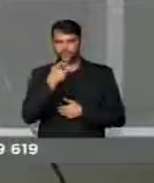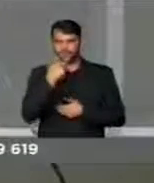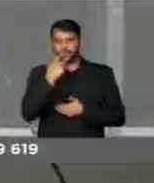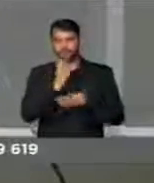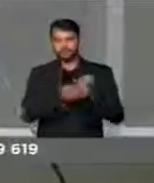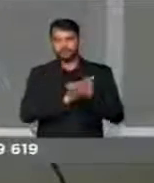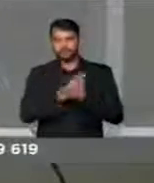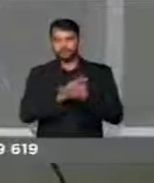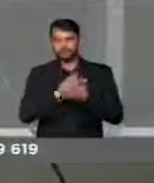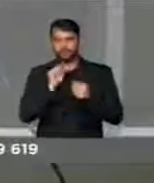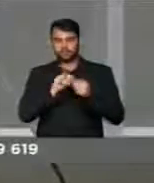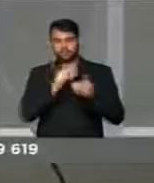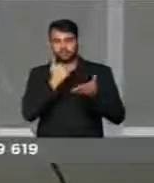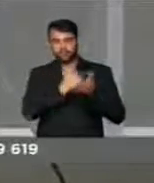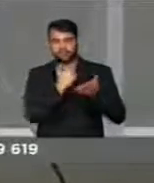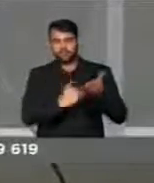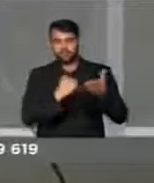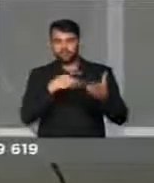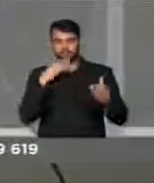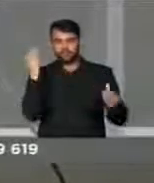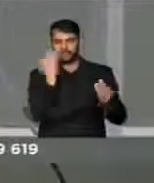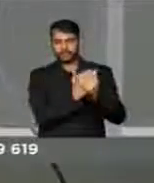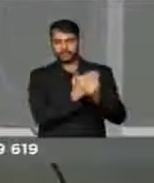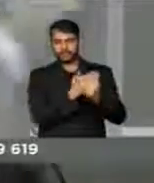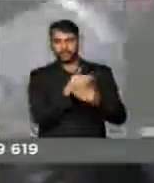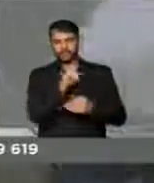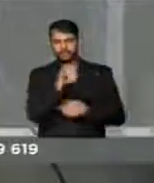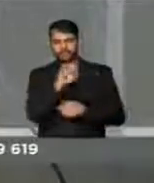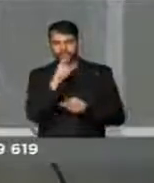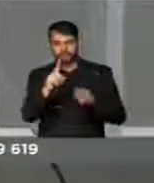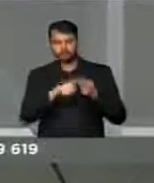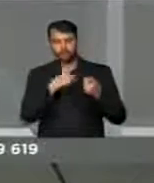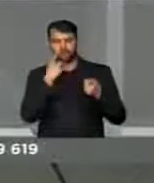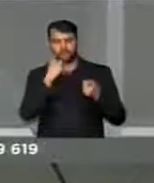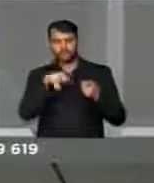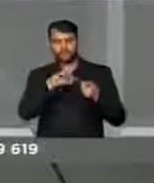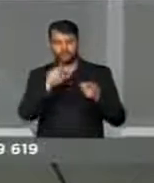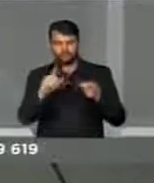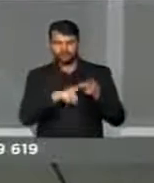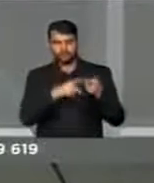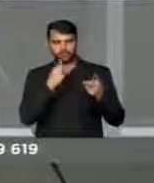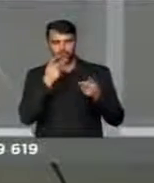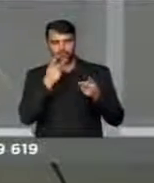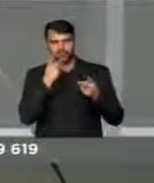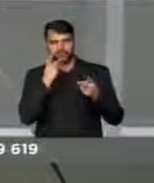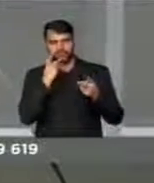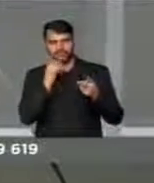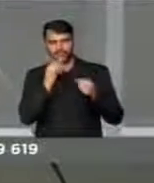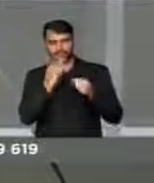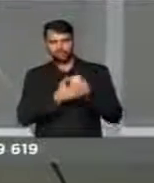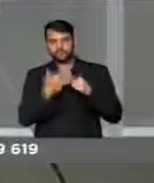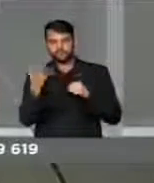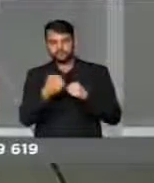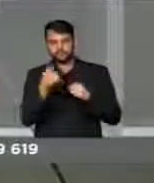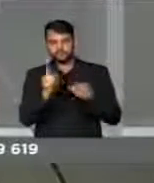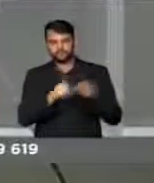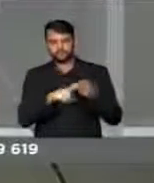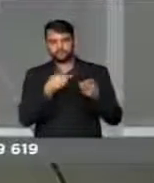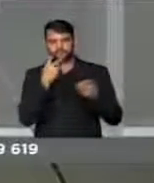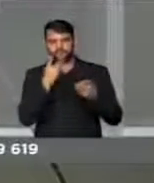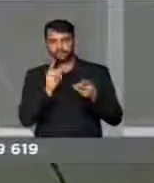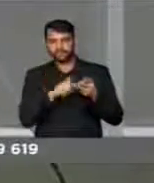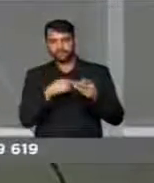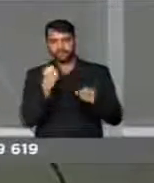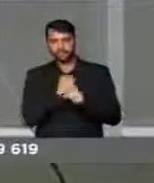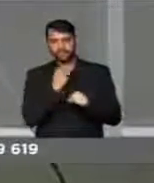falando só dos que estão delimitados na denúncia, eu estou falando do Petrolão, eu estou falando do Mensalão, eu estou falando dos fundos de pensão, estou falando